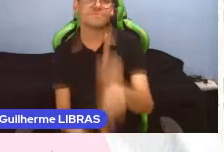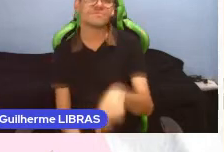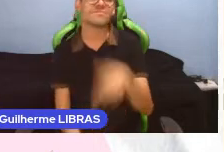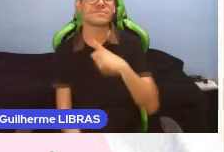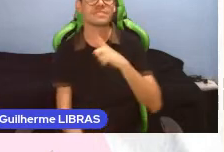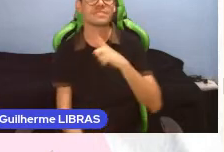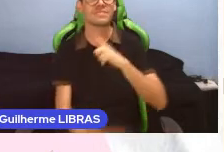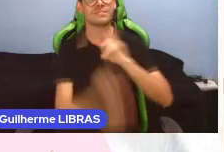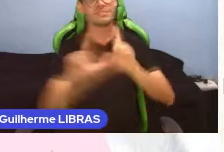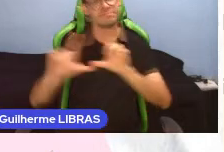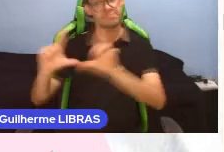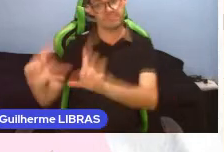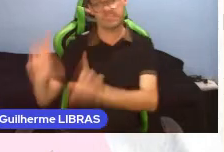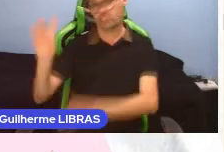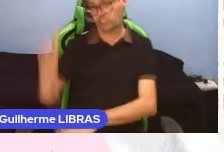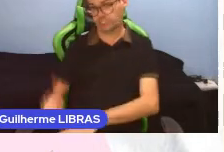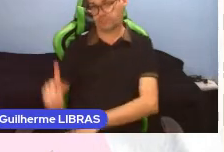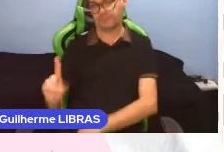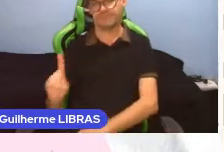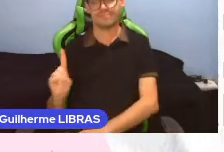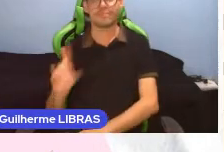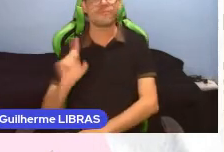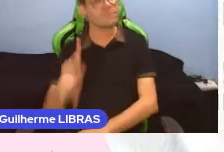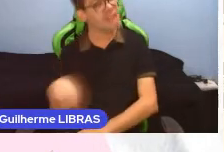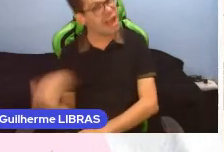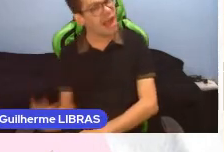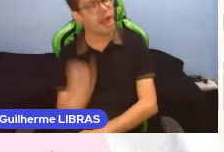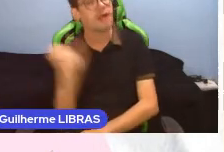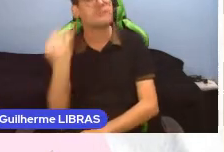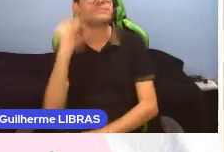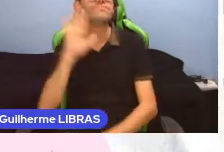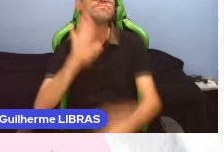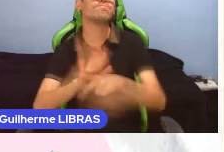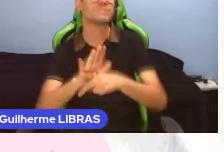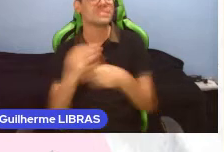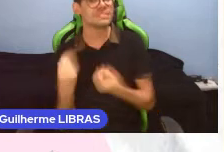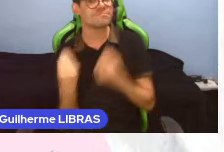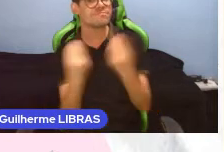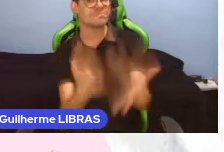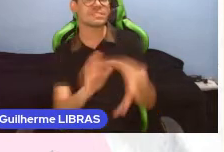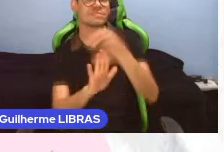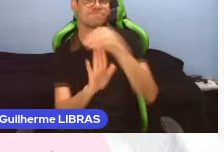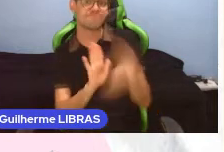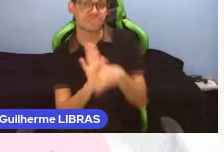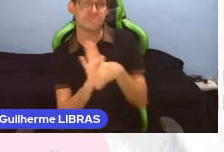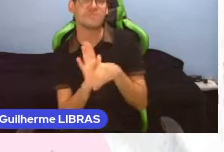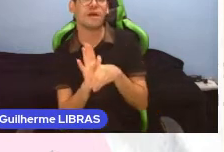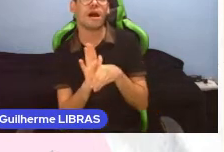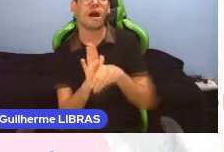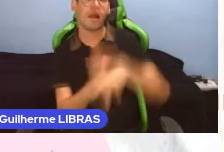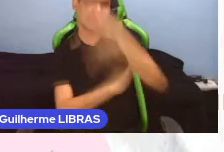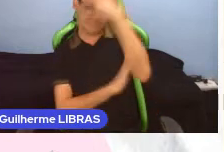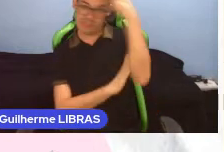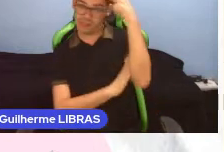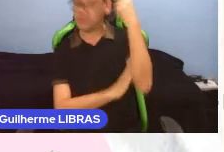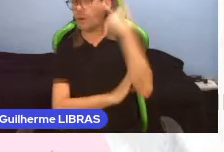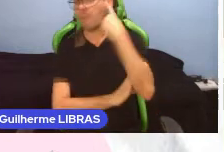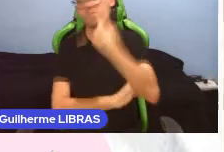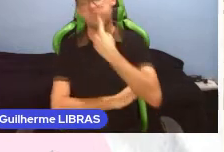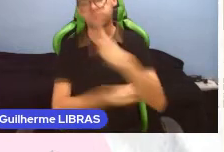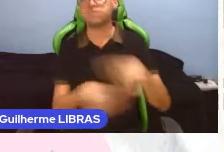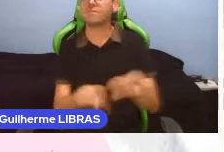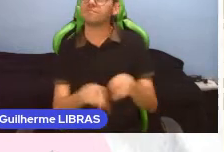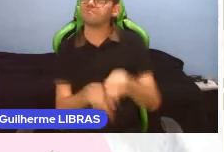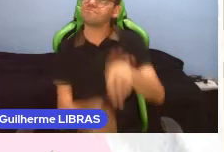canto direito da tela. A importância está em oferecer o conteúdo em libras para que as pessoas surdas e usuárias dessa